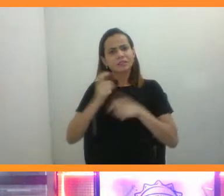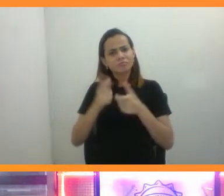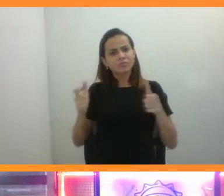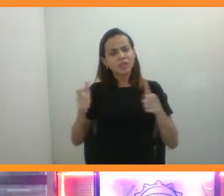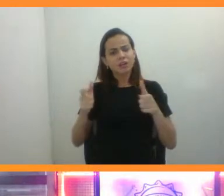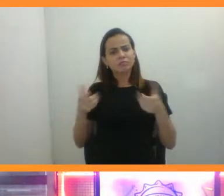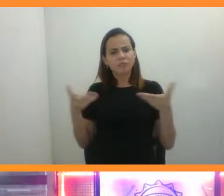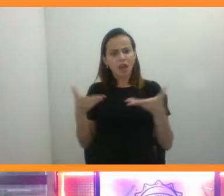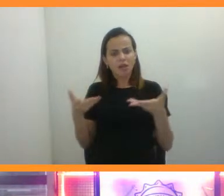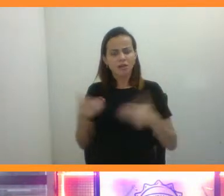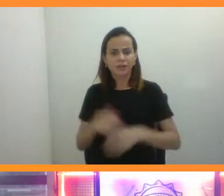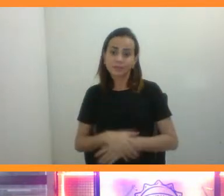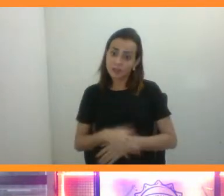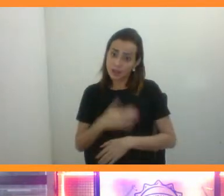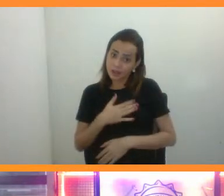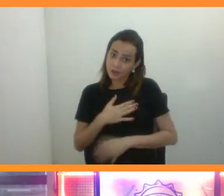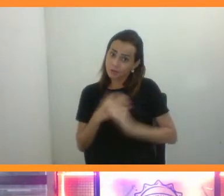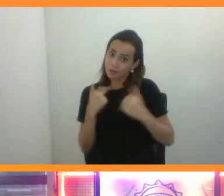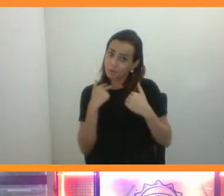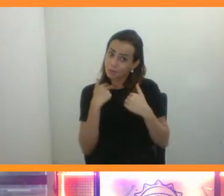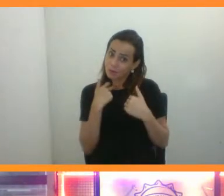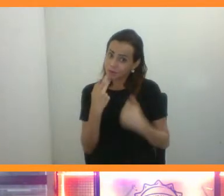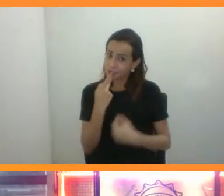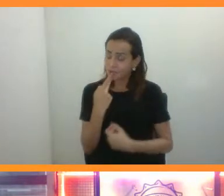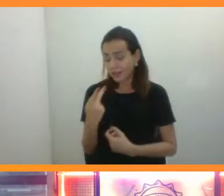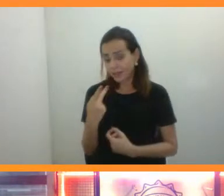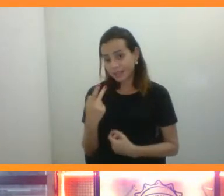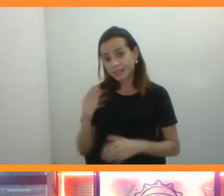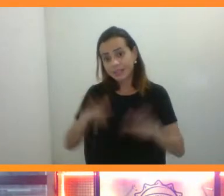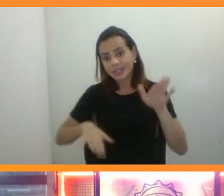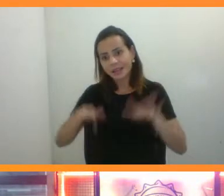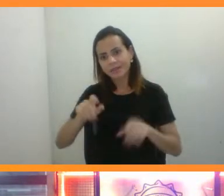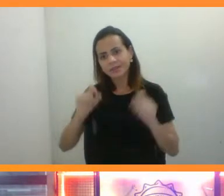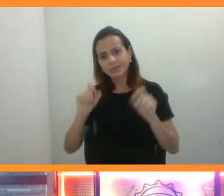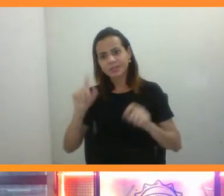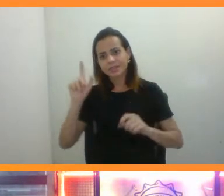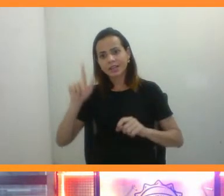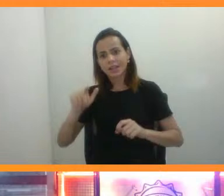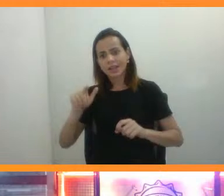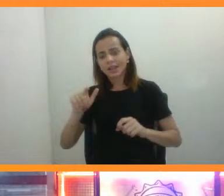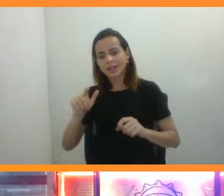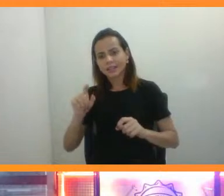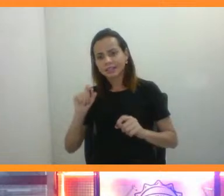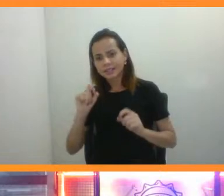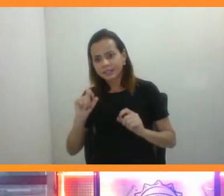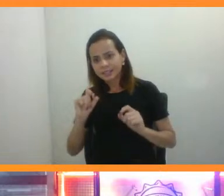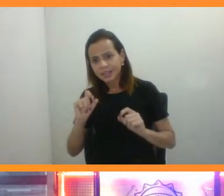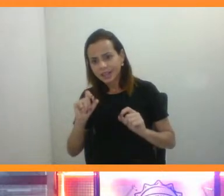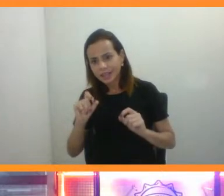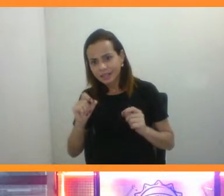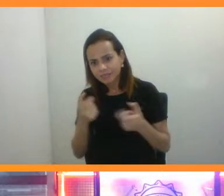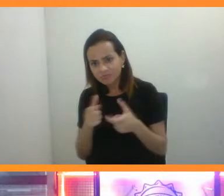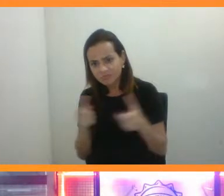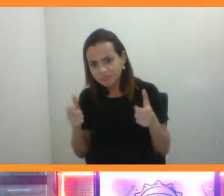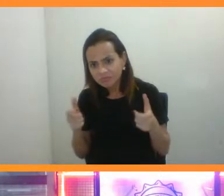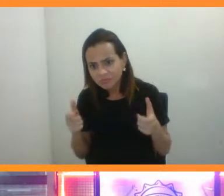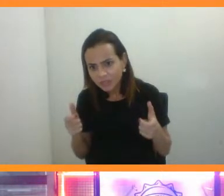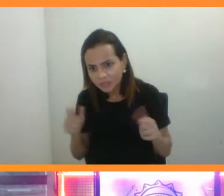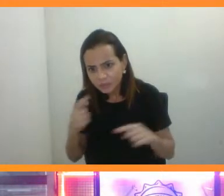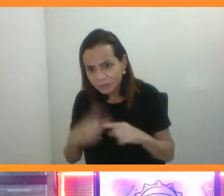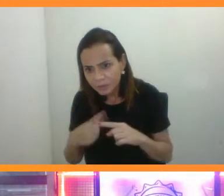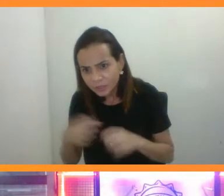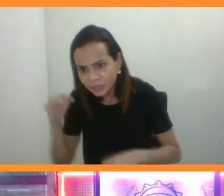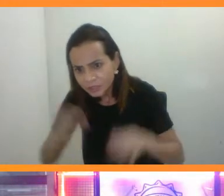suspeito para falar, né? Vai depender muito do que é que está em alta. Porque, assim, justamente, novamente,